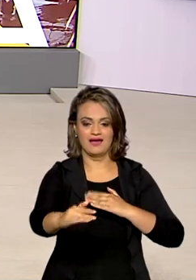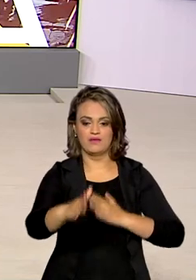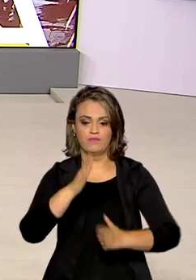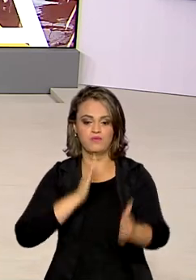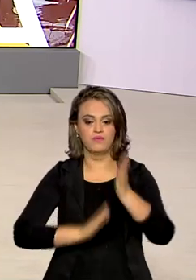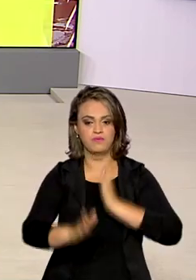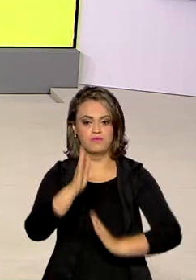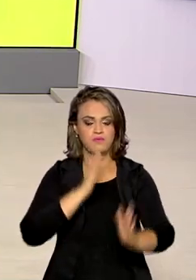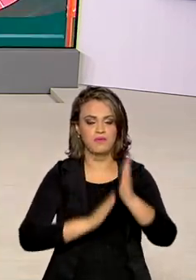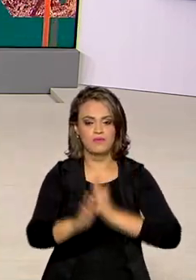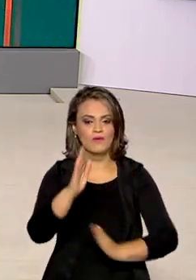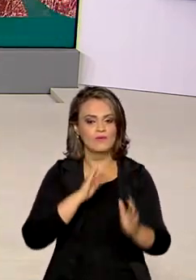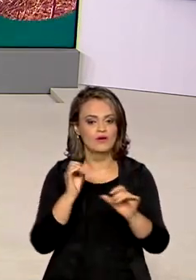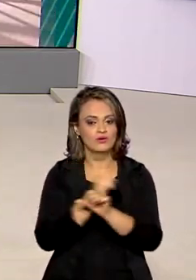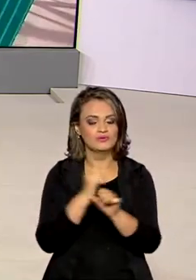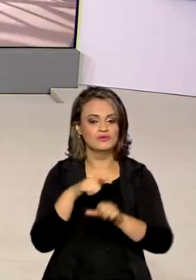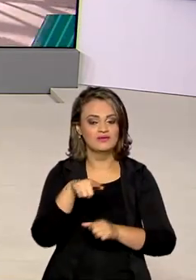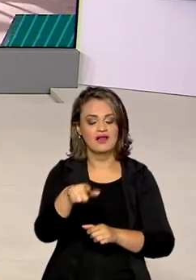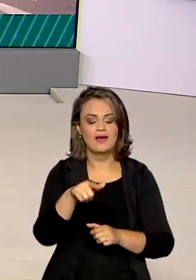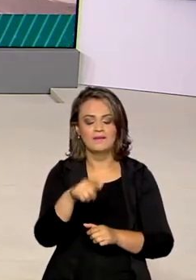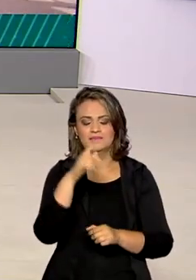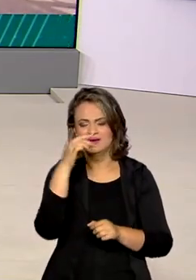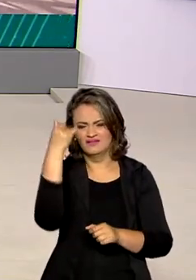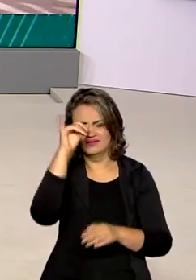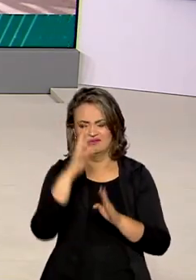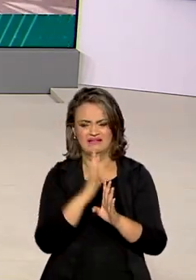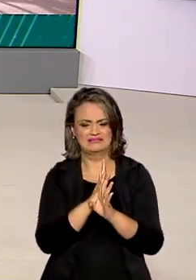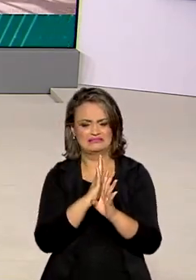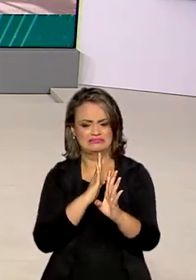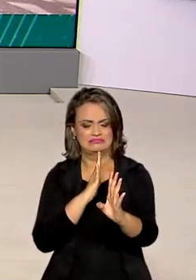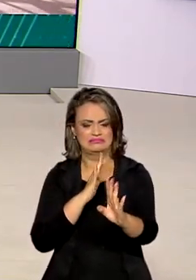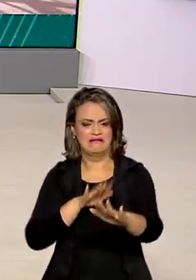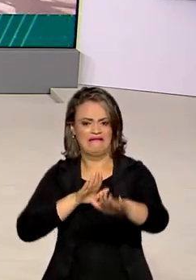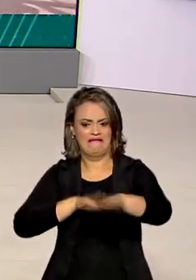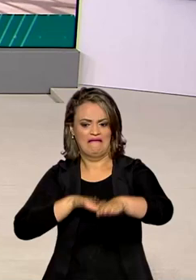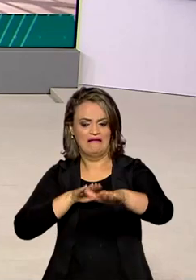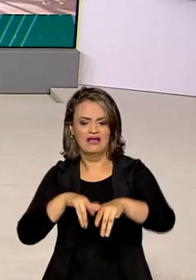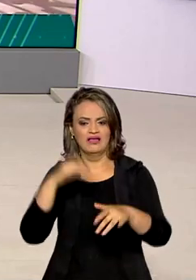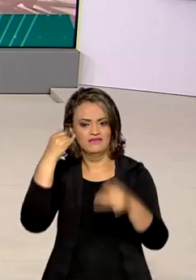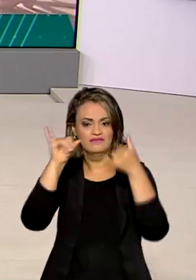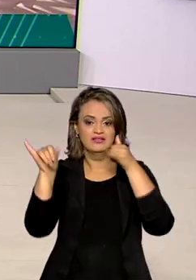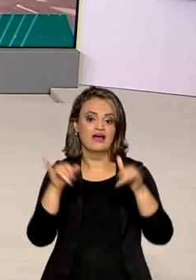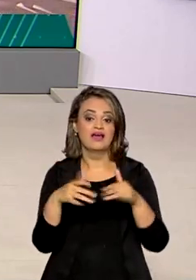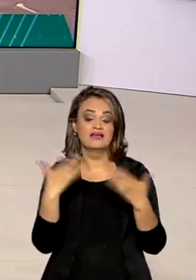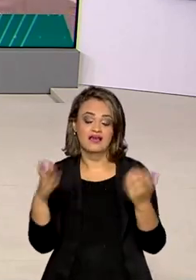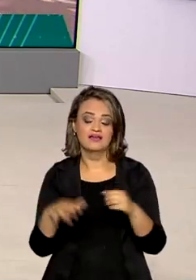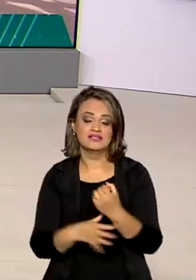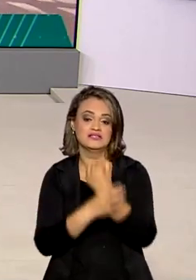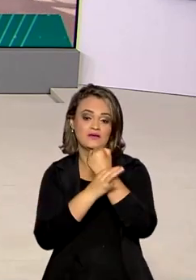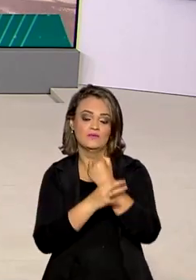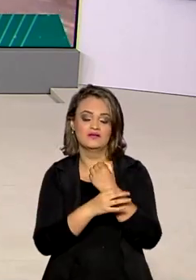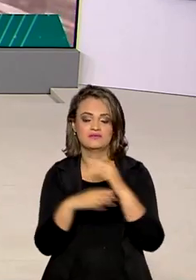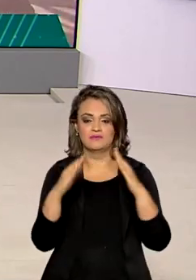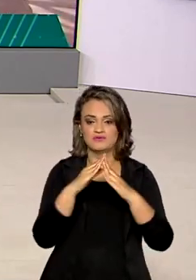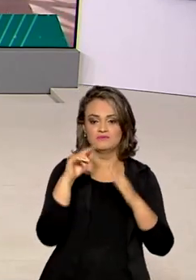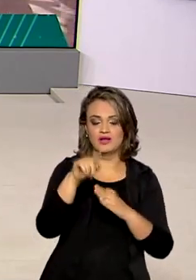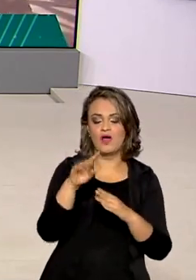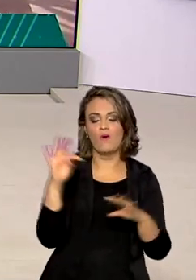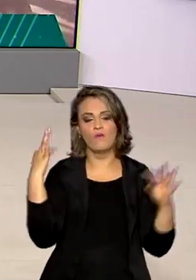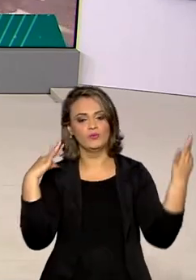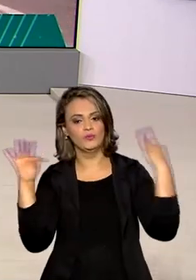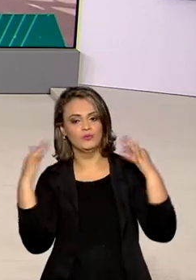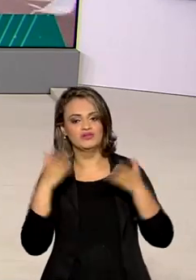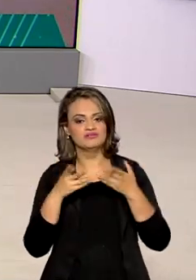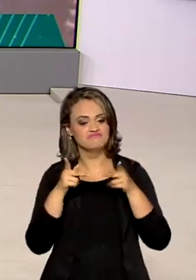região metropolitana da cidade, vai desafogar o trânsito e oferecer mais segurança a moradores e turistas que visitam a capital